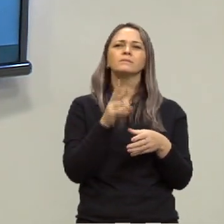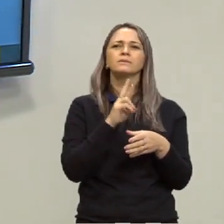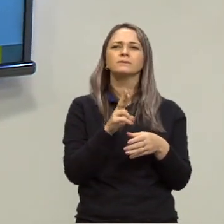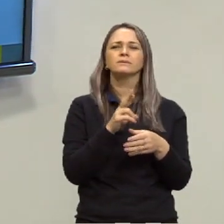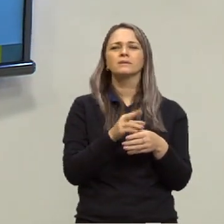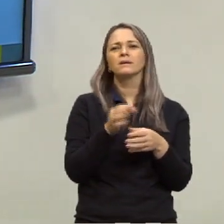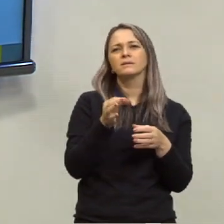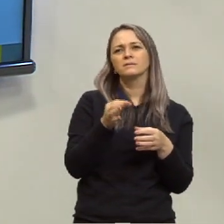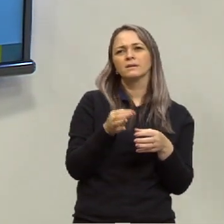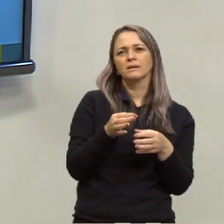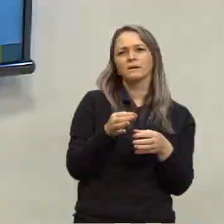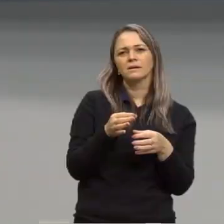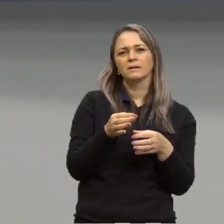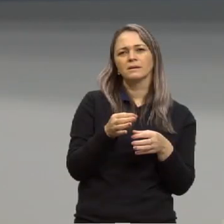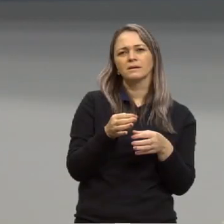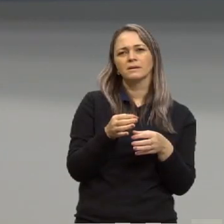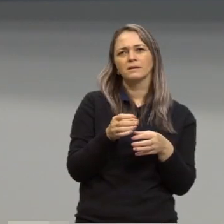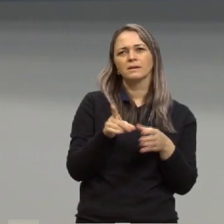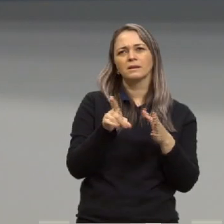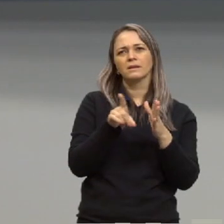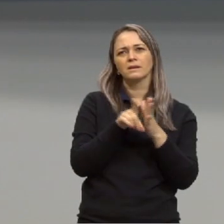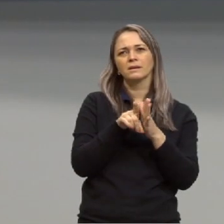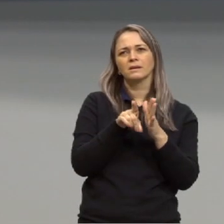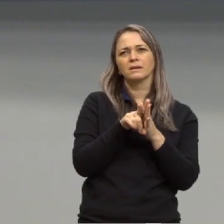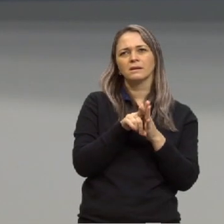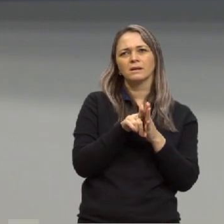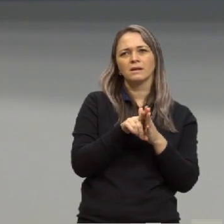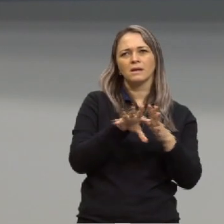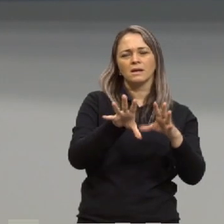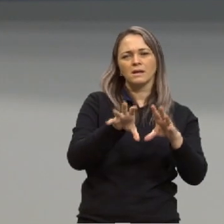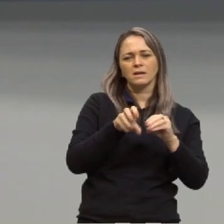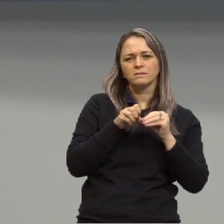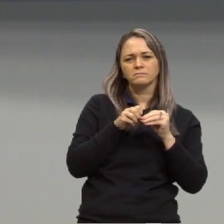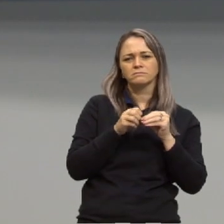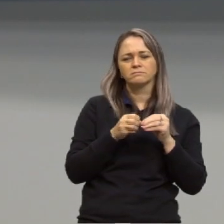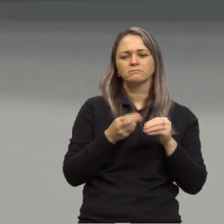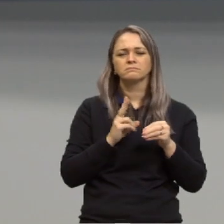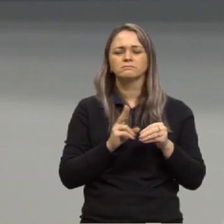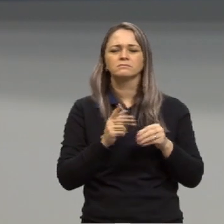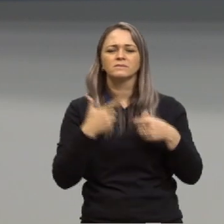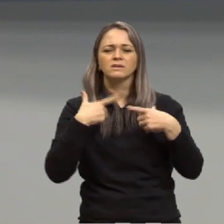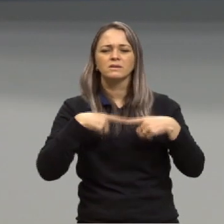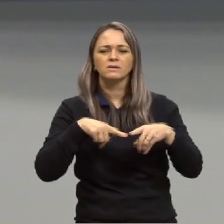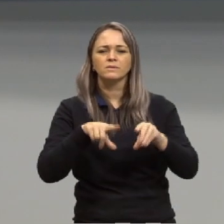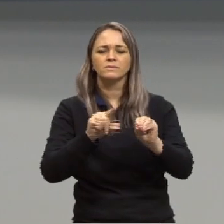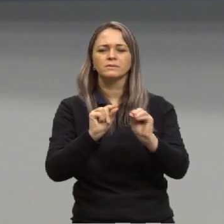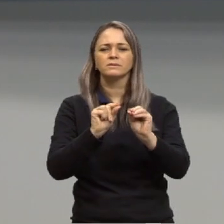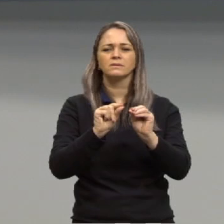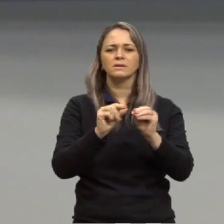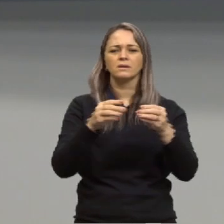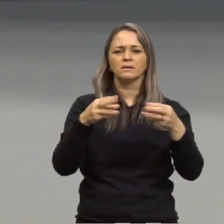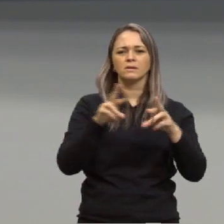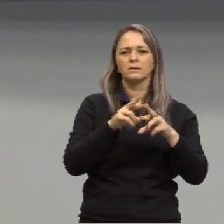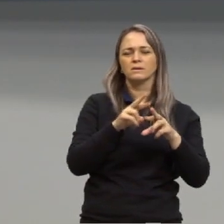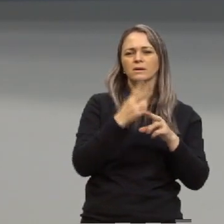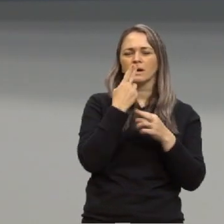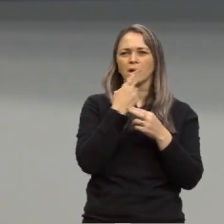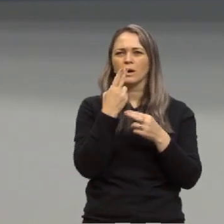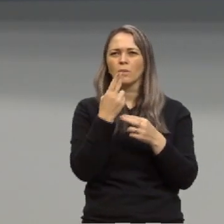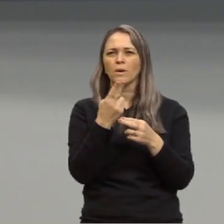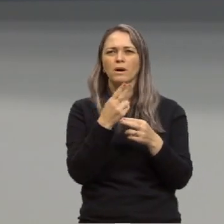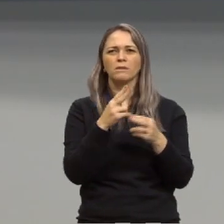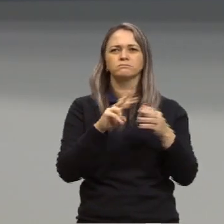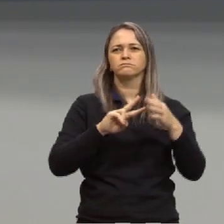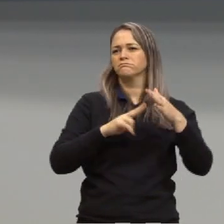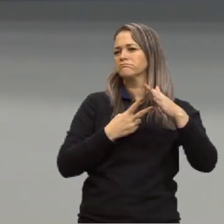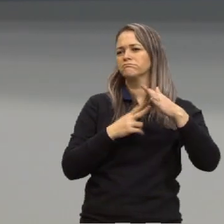acessível é a letra D adesão à concepção de uma língua como uma entidade homogênea e invariável